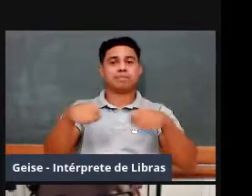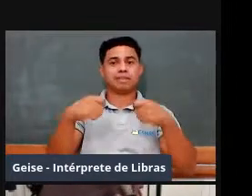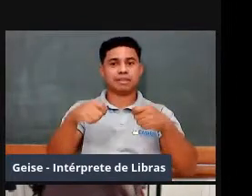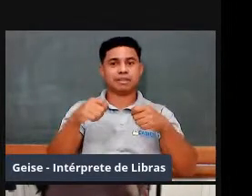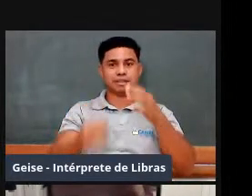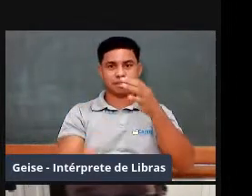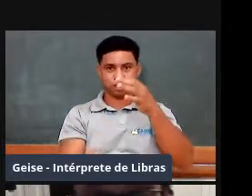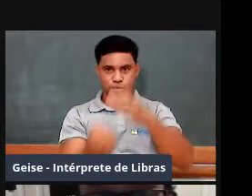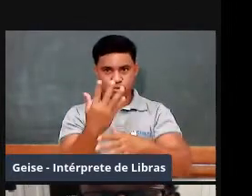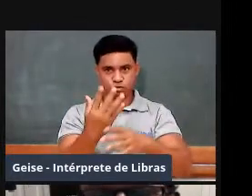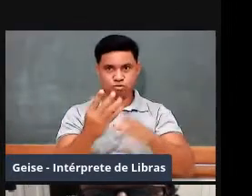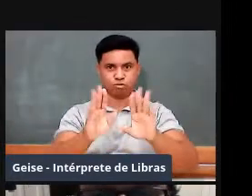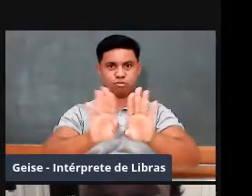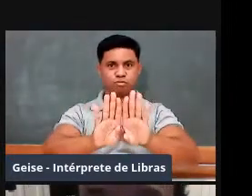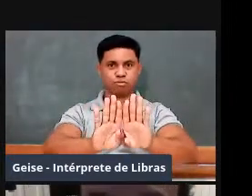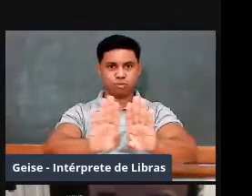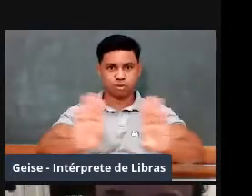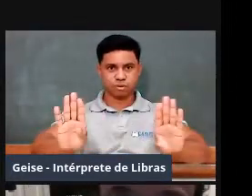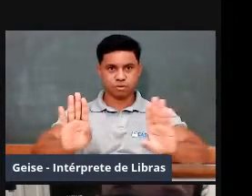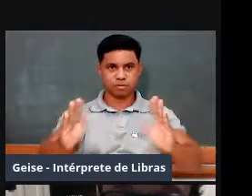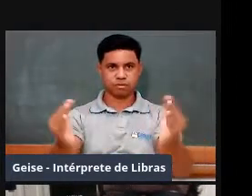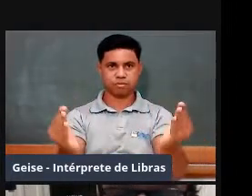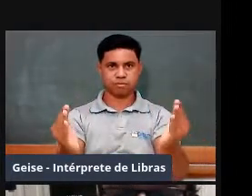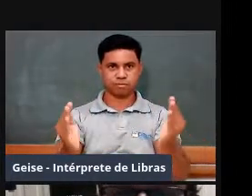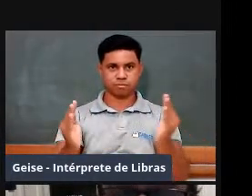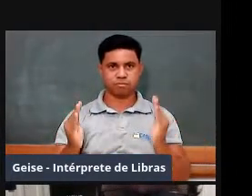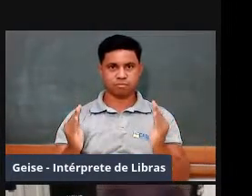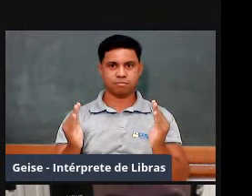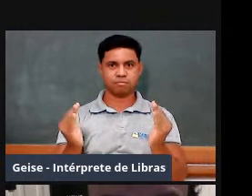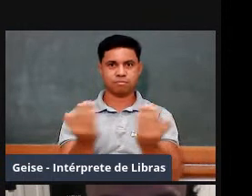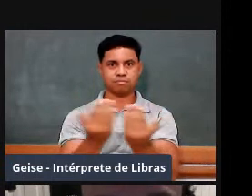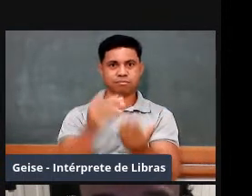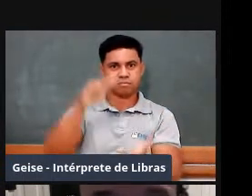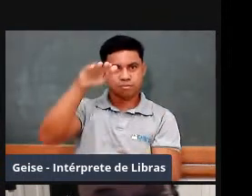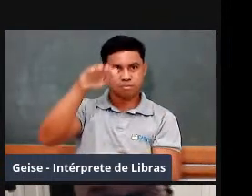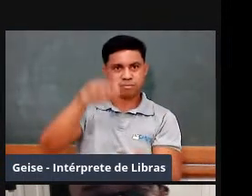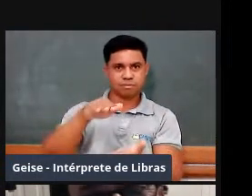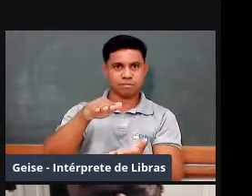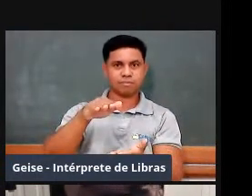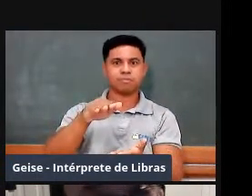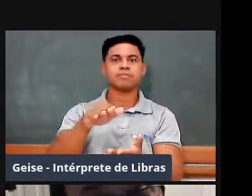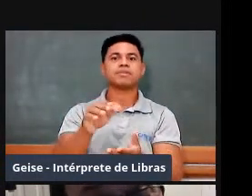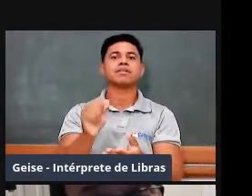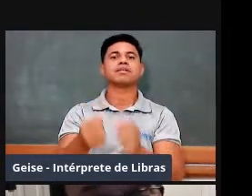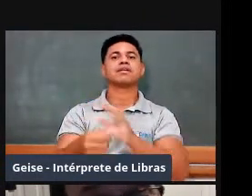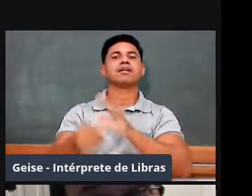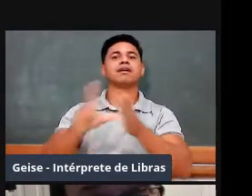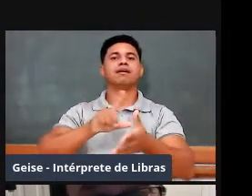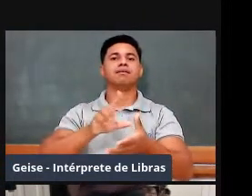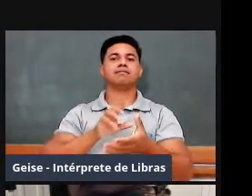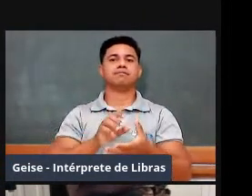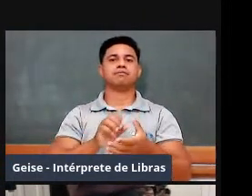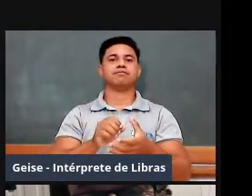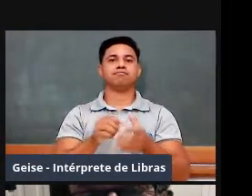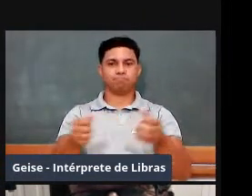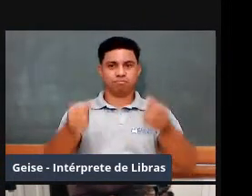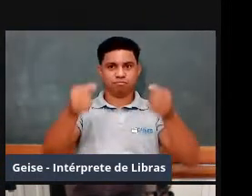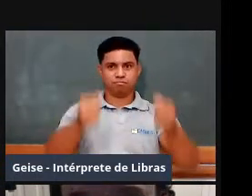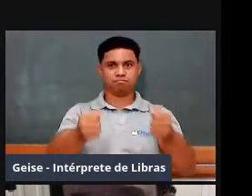muralhas baixas que impeçam a chegada do canhão ou dos canhões e